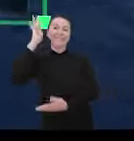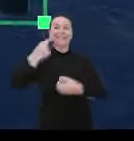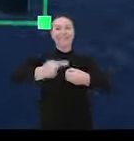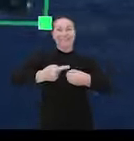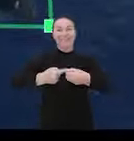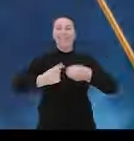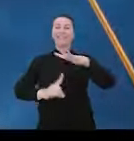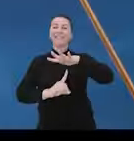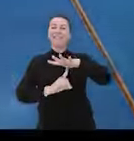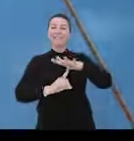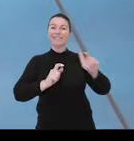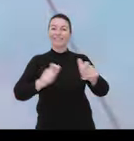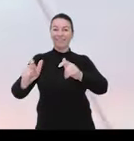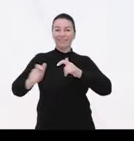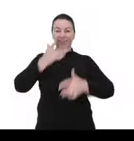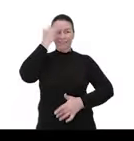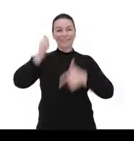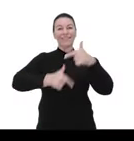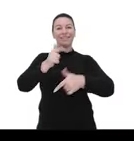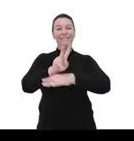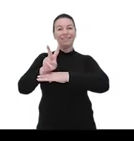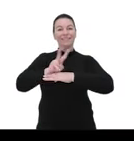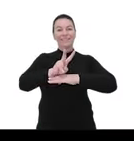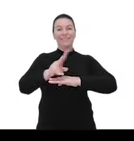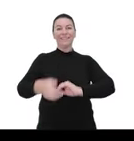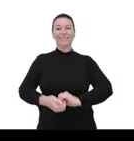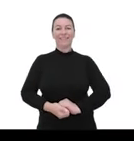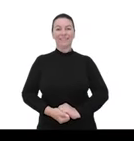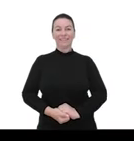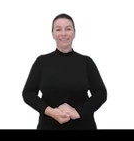sonho para a nossa cidade. Paraná, terra de gente que trabalha e cuida. Legenda por